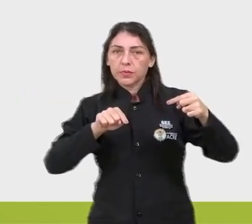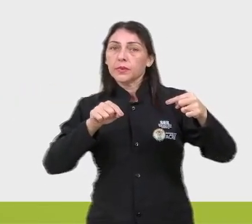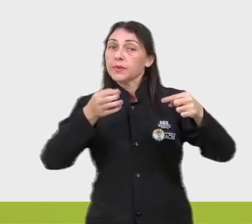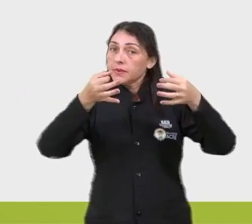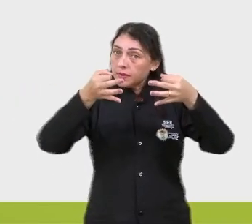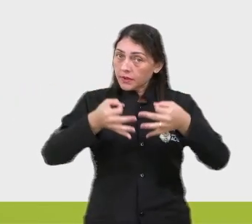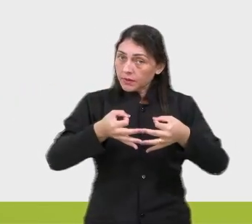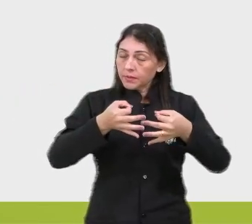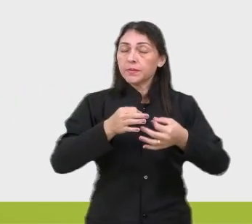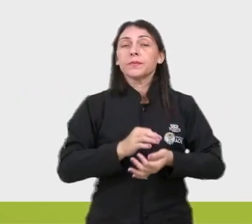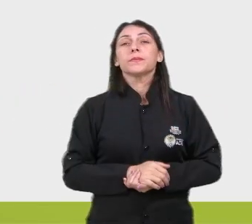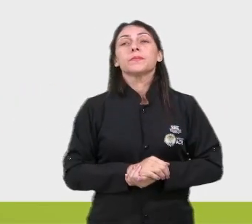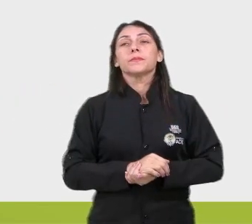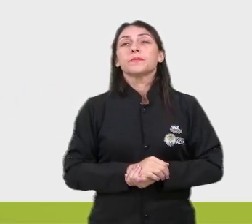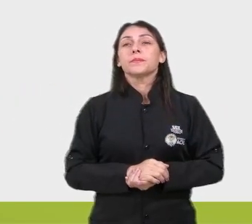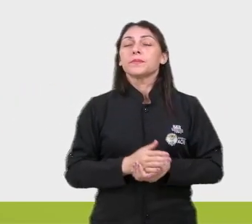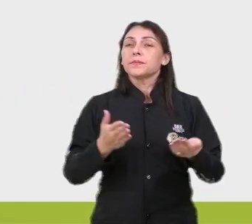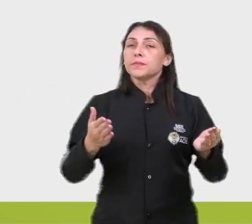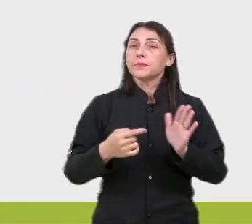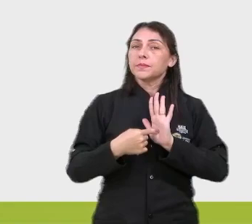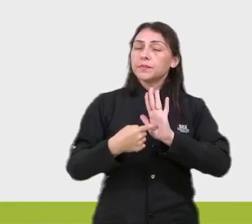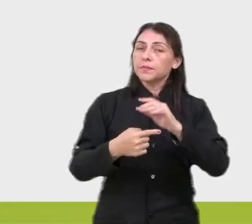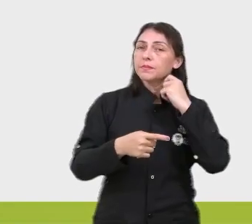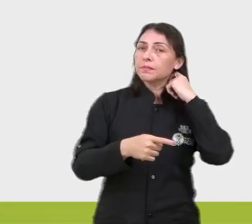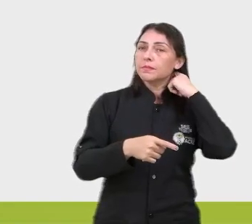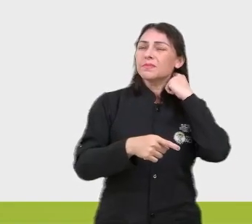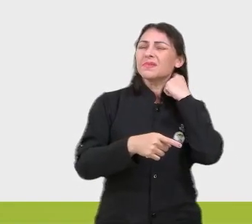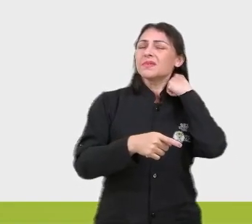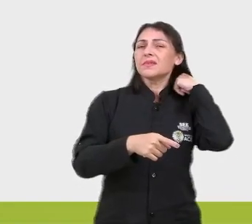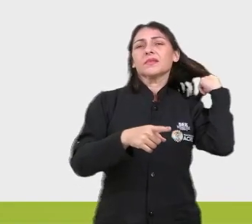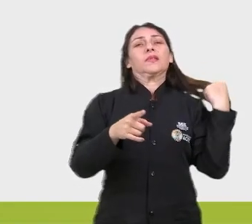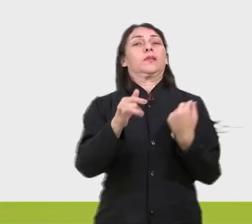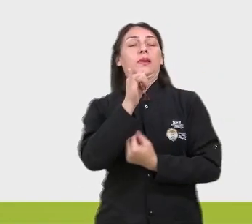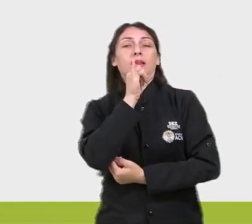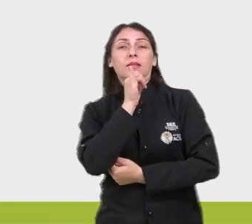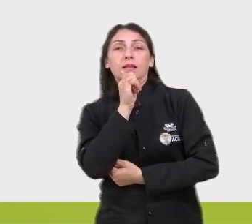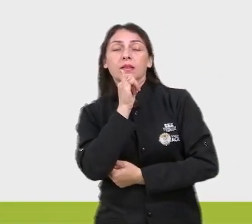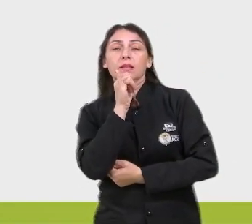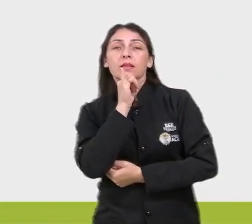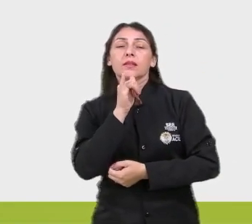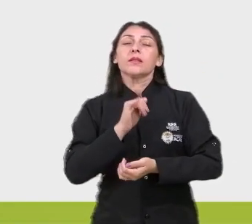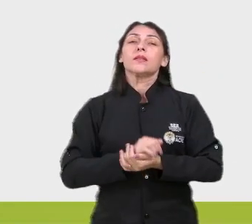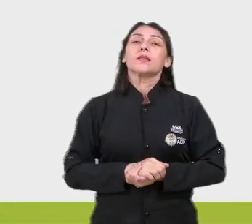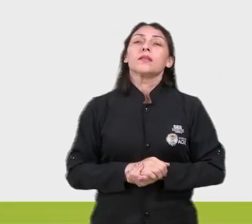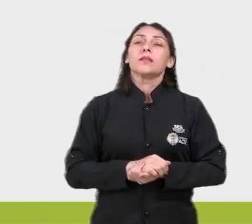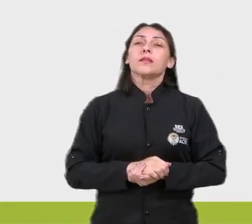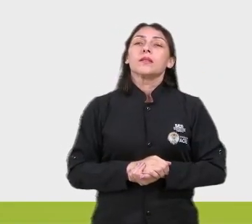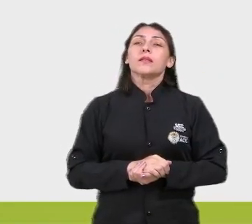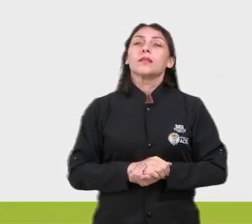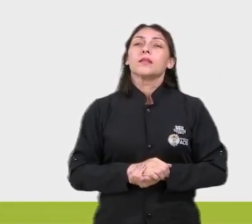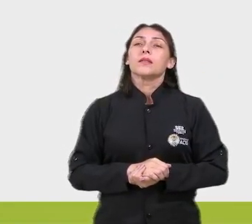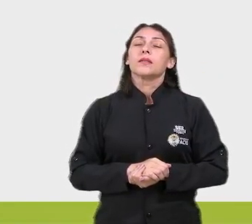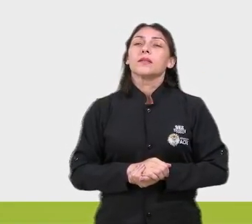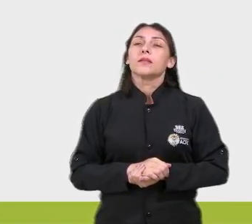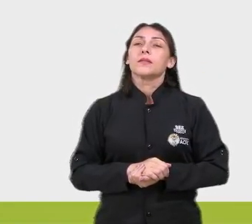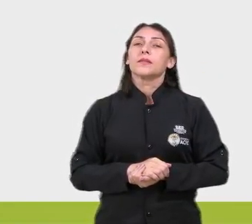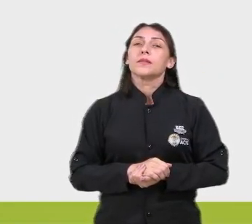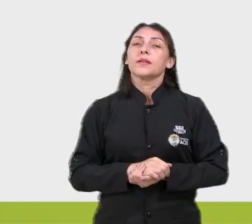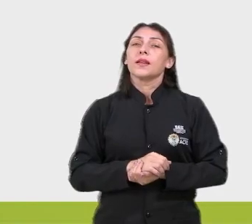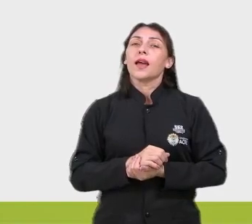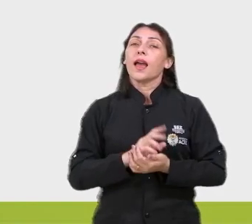Certinho? Aí agora eu vou mostrar para vocês um exemplo de a translineação